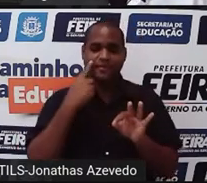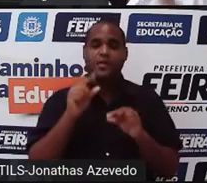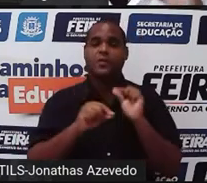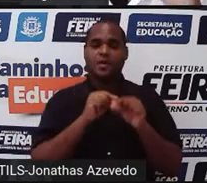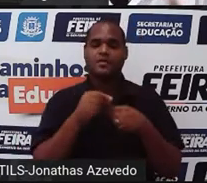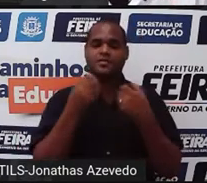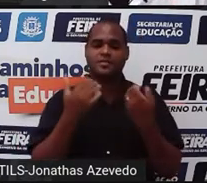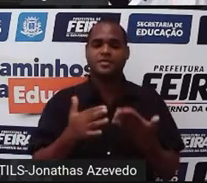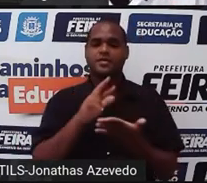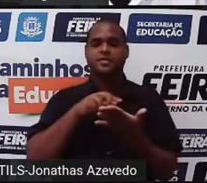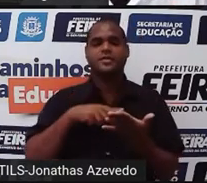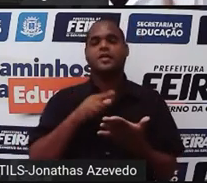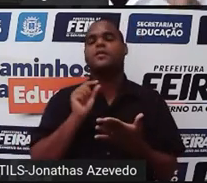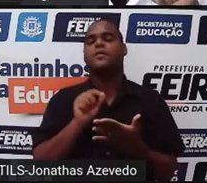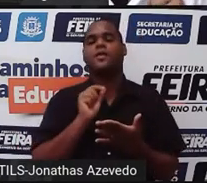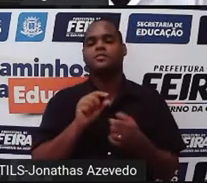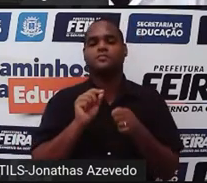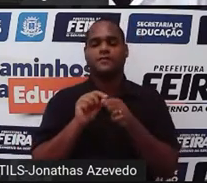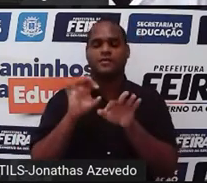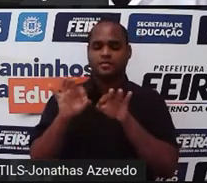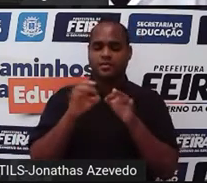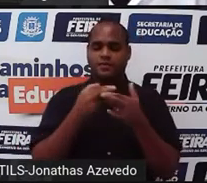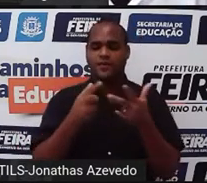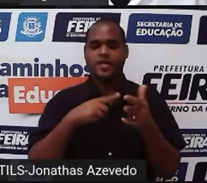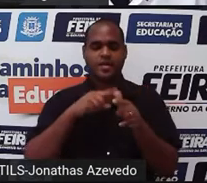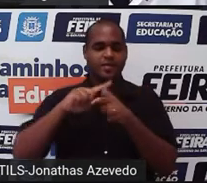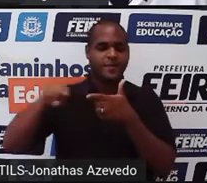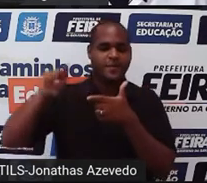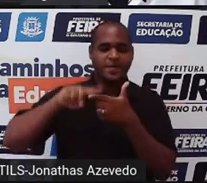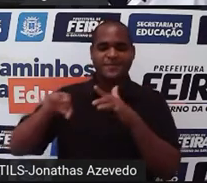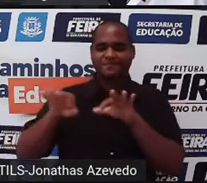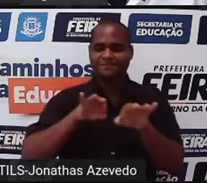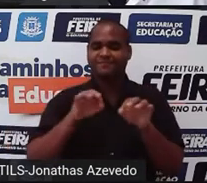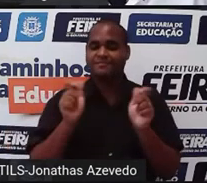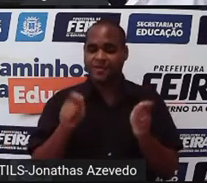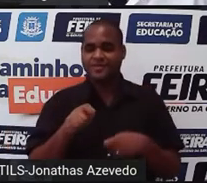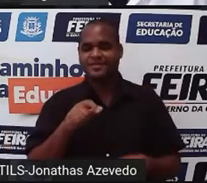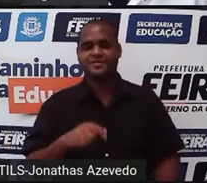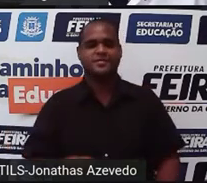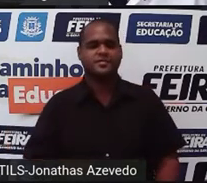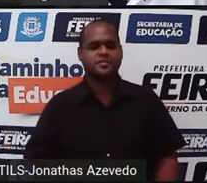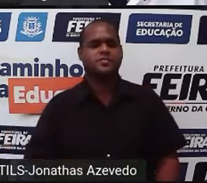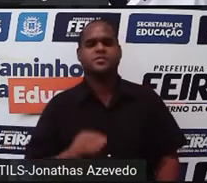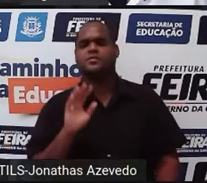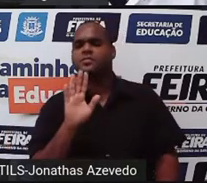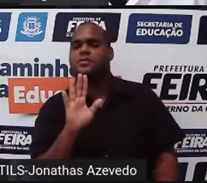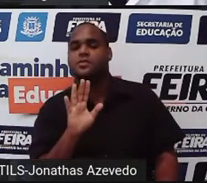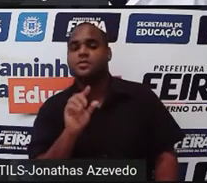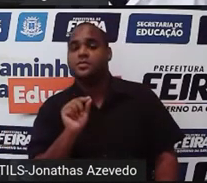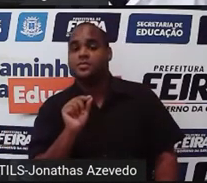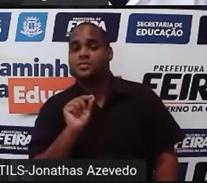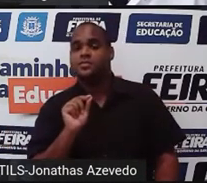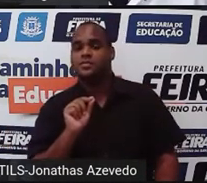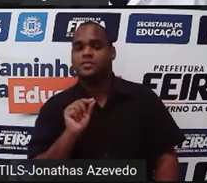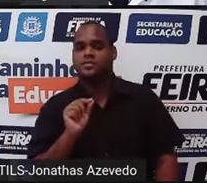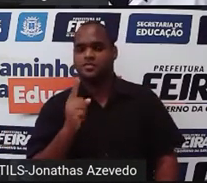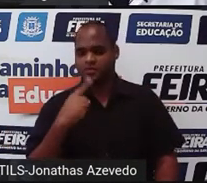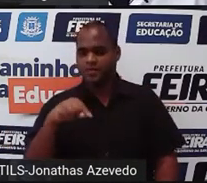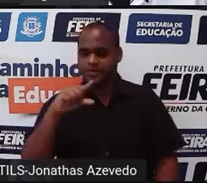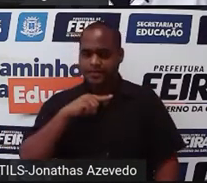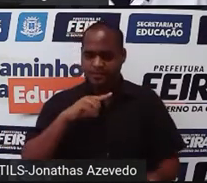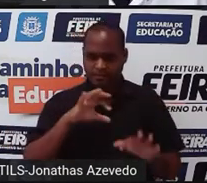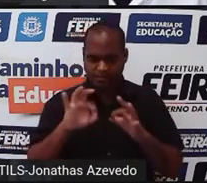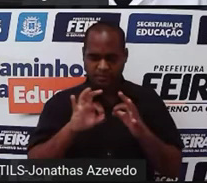porque o que a gente vai fazer é resolver problema. Tá bom? Só que, a gente vai